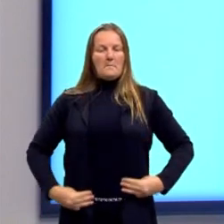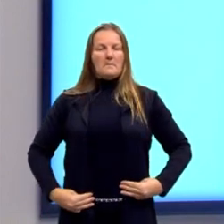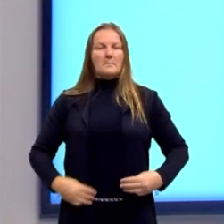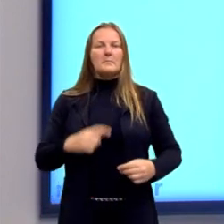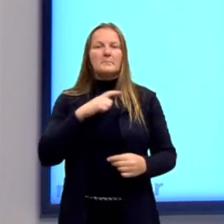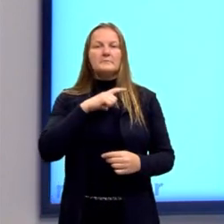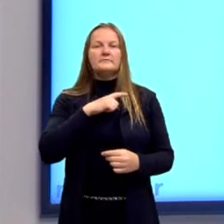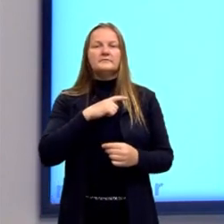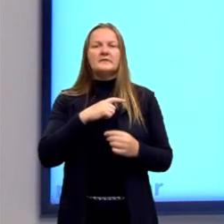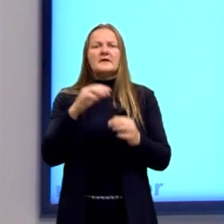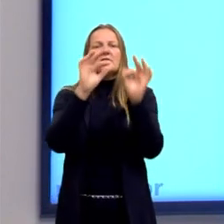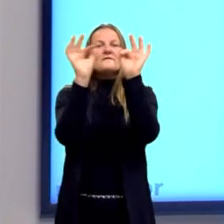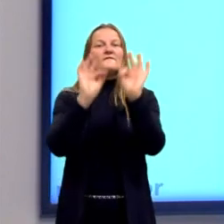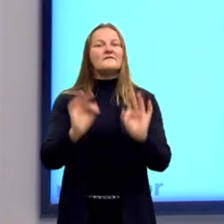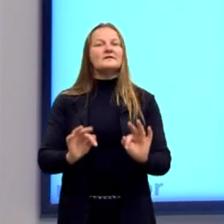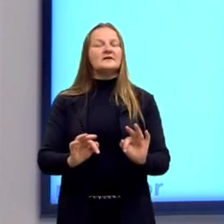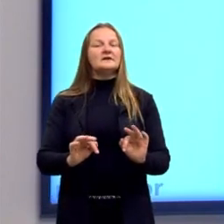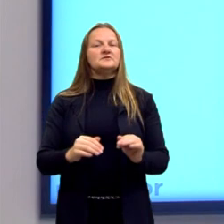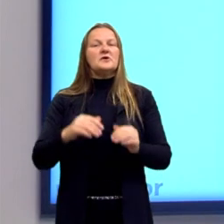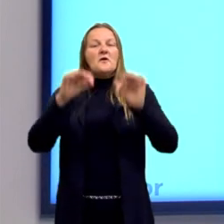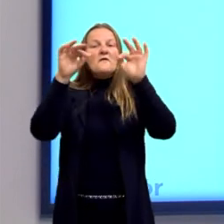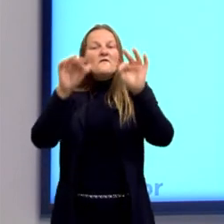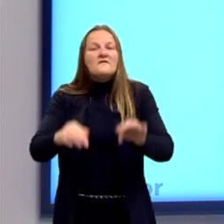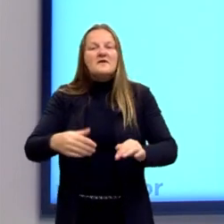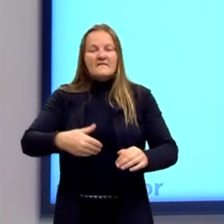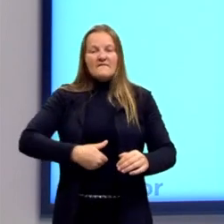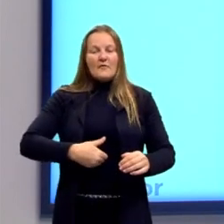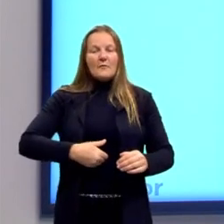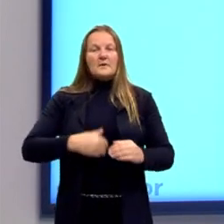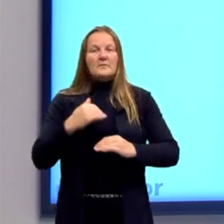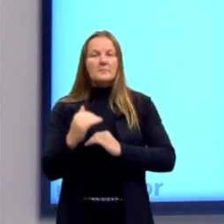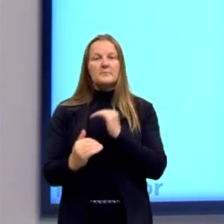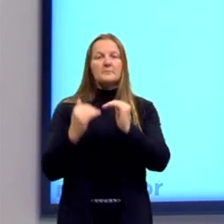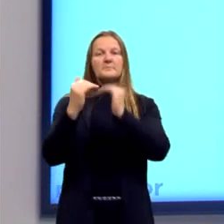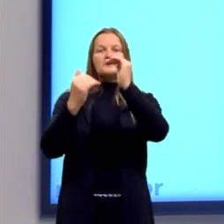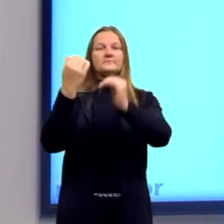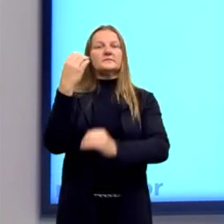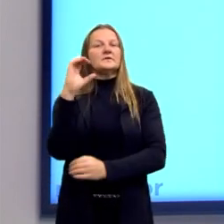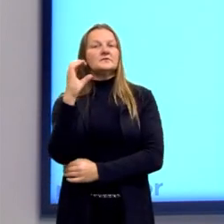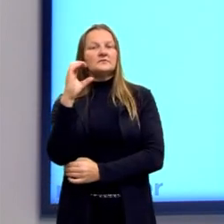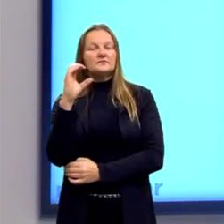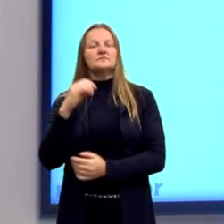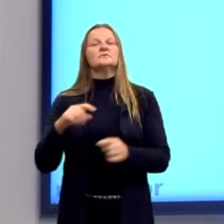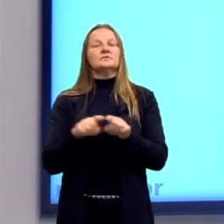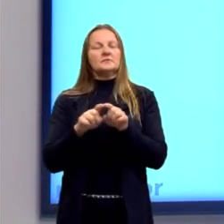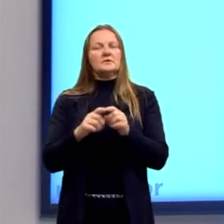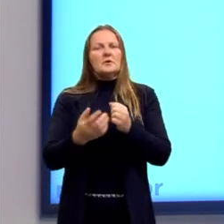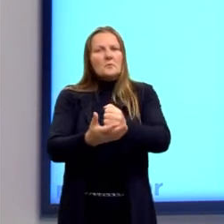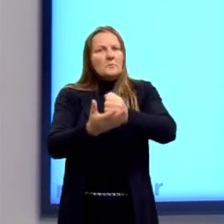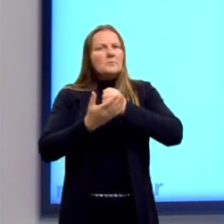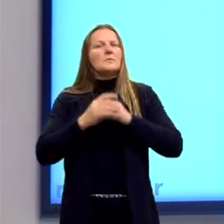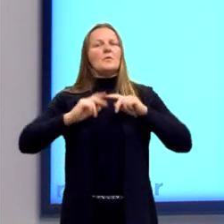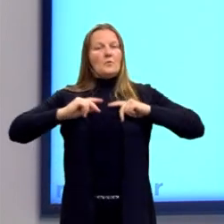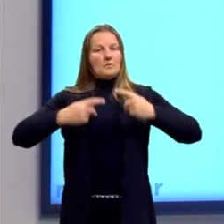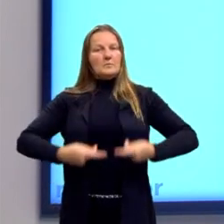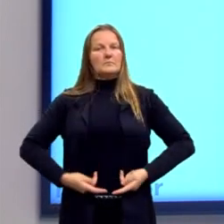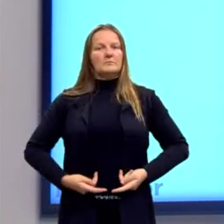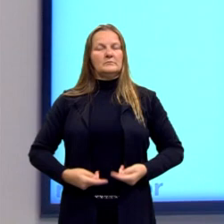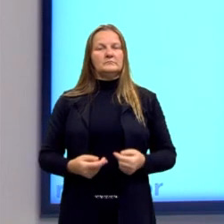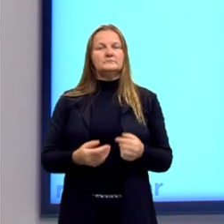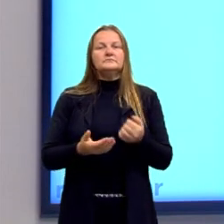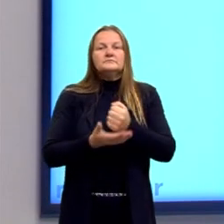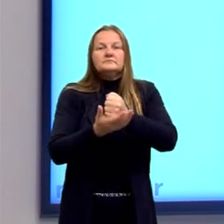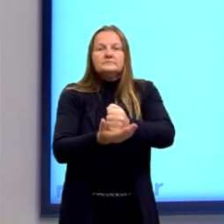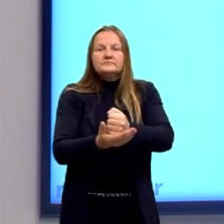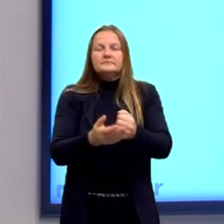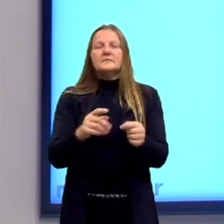felicidade, propõe fim da fome. O progresso científico traria muitas coisas boas para a humanidade. E